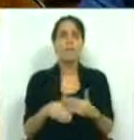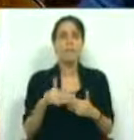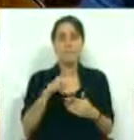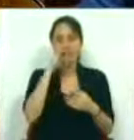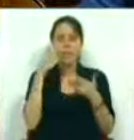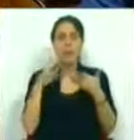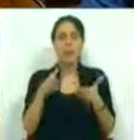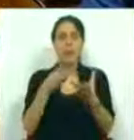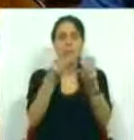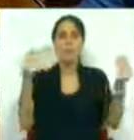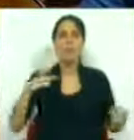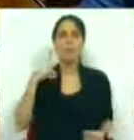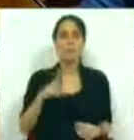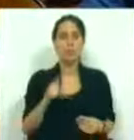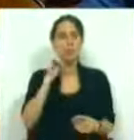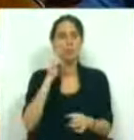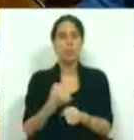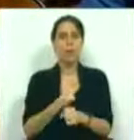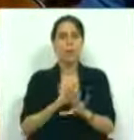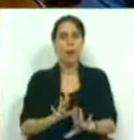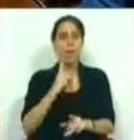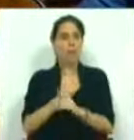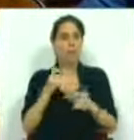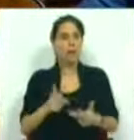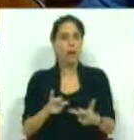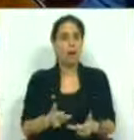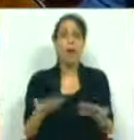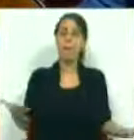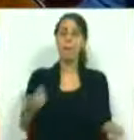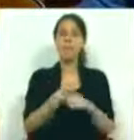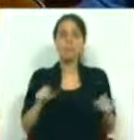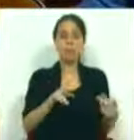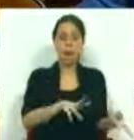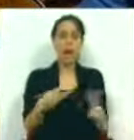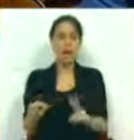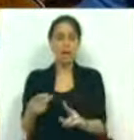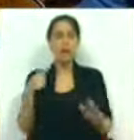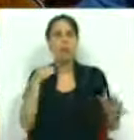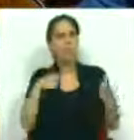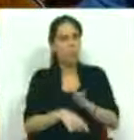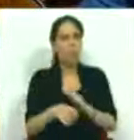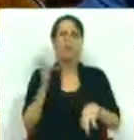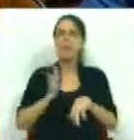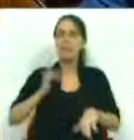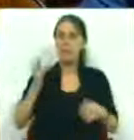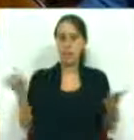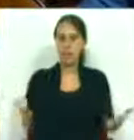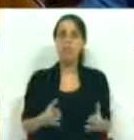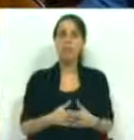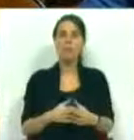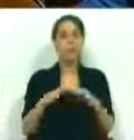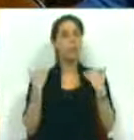certamente, ajudar muitos portugueses a preservarem o seu posto de trabalho. Porque estas alterações são profundas e sensíveis